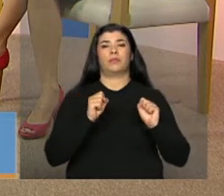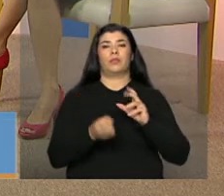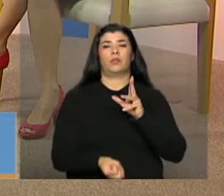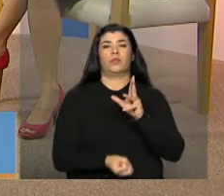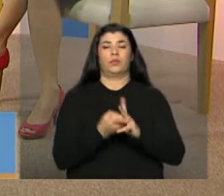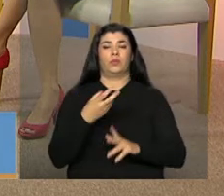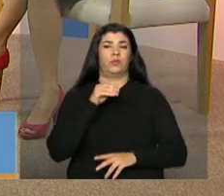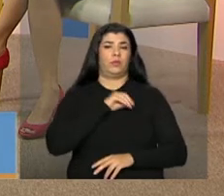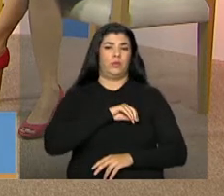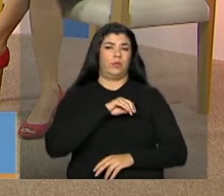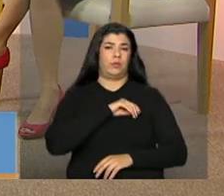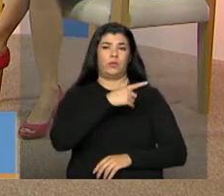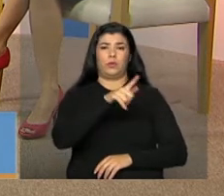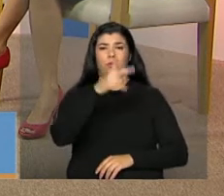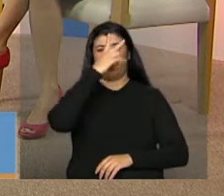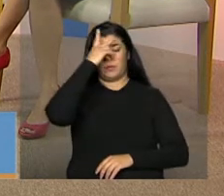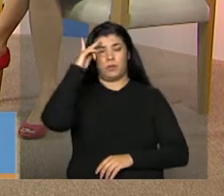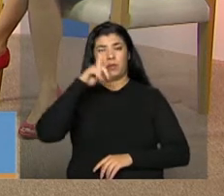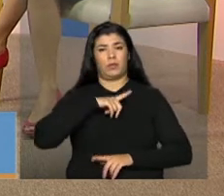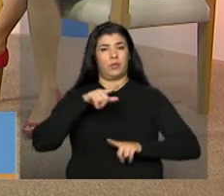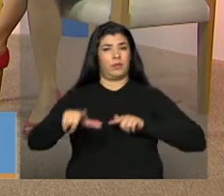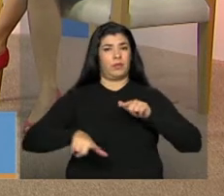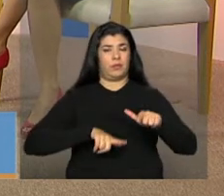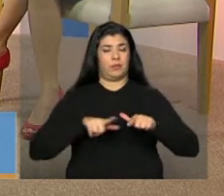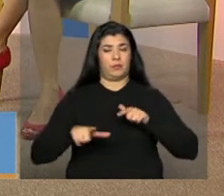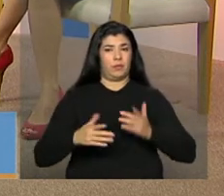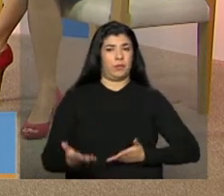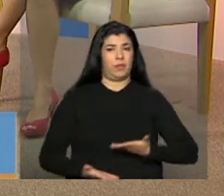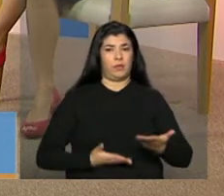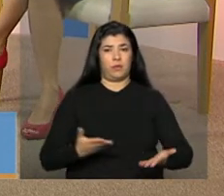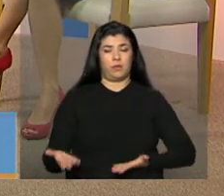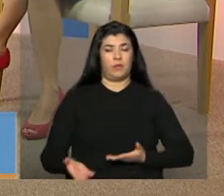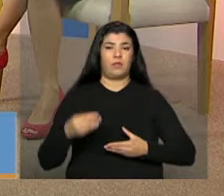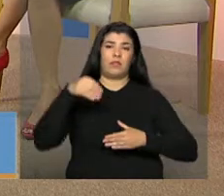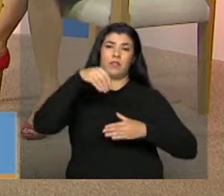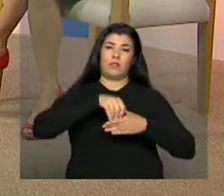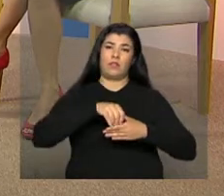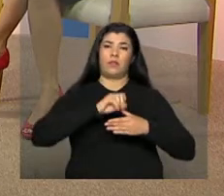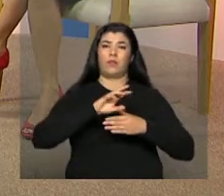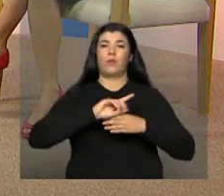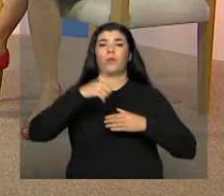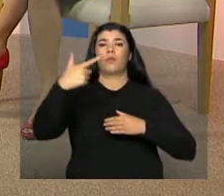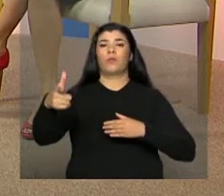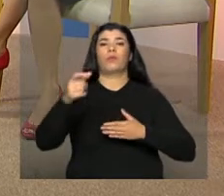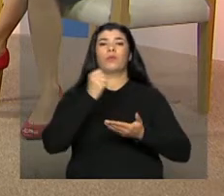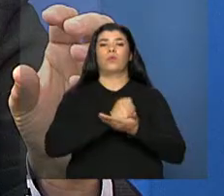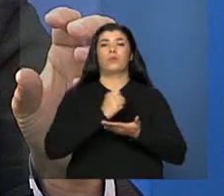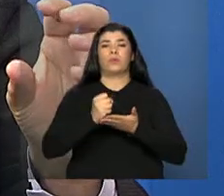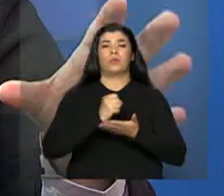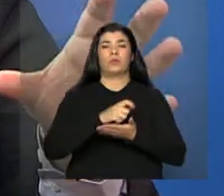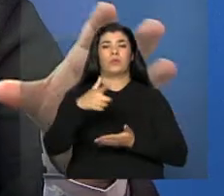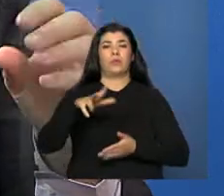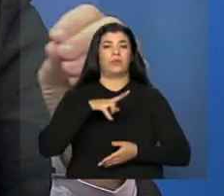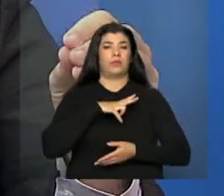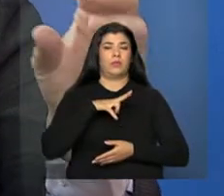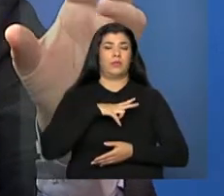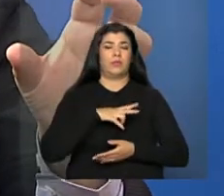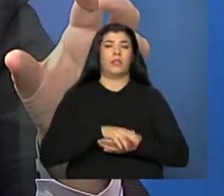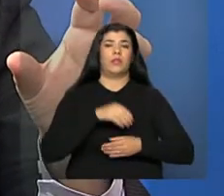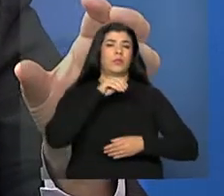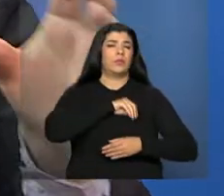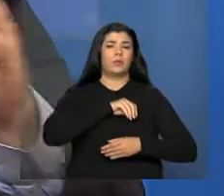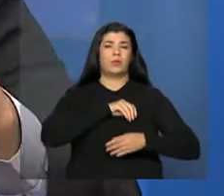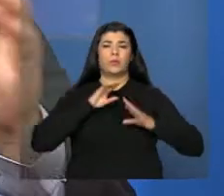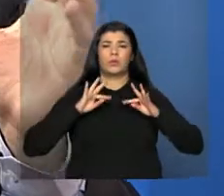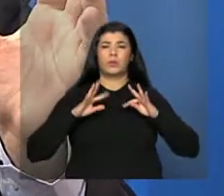remuneração de qualquer pessoa que trabalhe no serviço público ou fora dele. Para todos aqueles, não só o salário bruto, mas todos